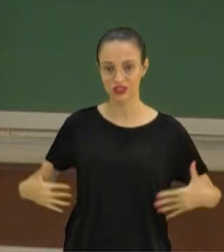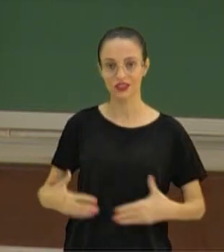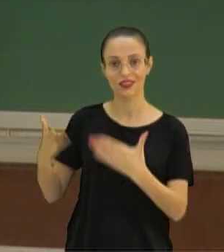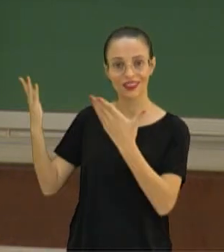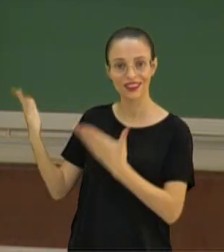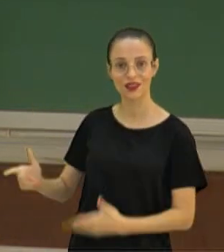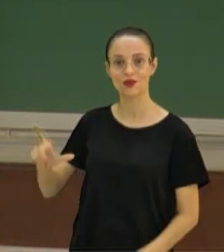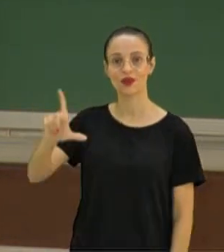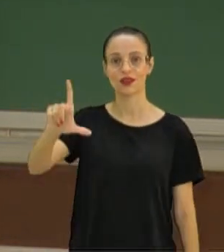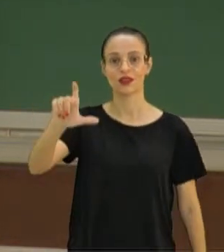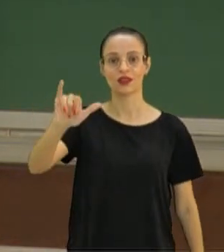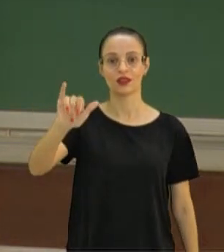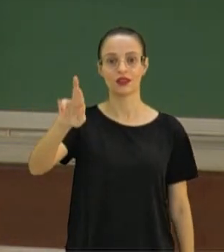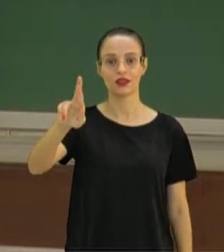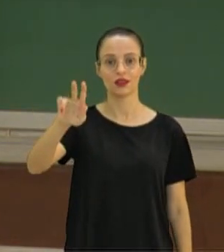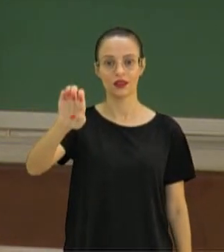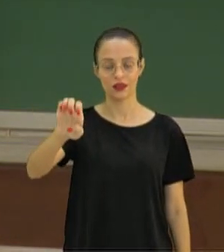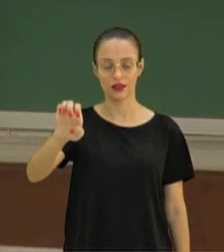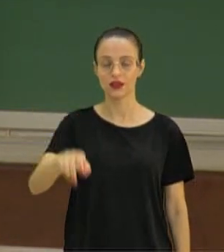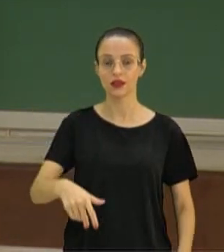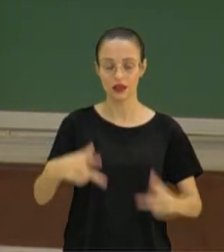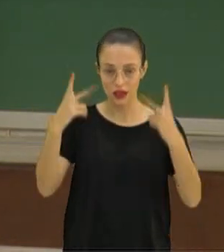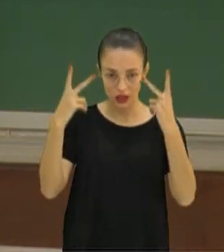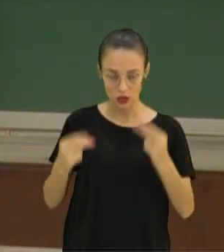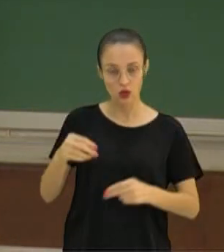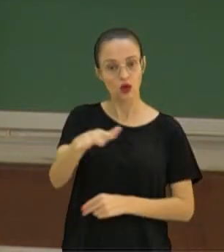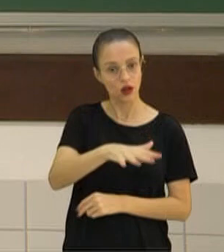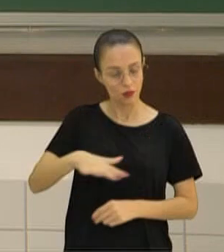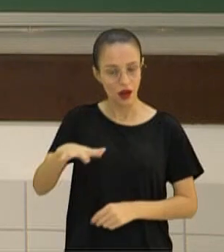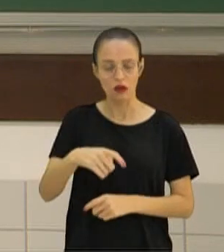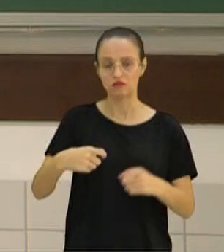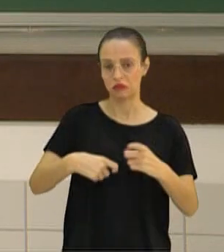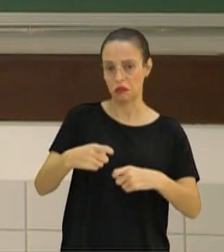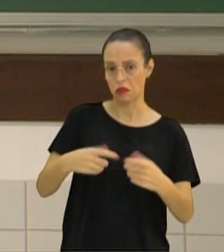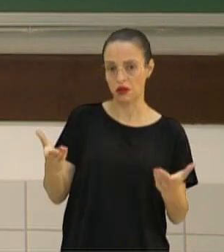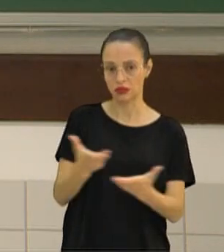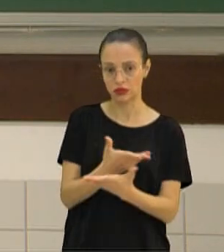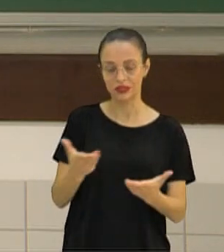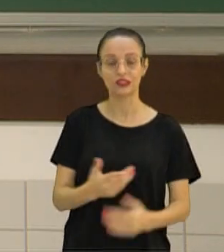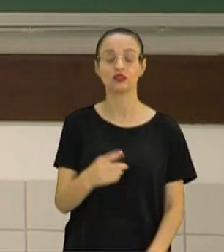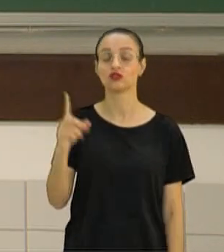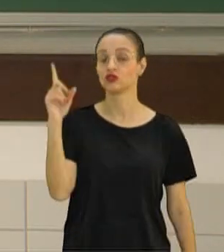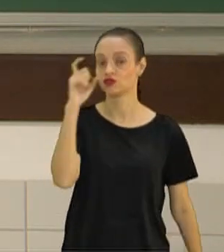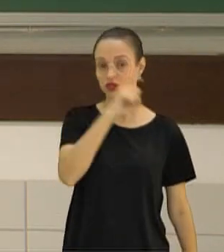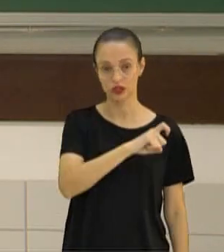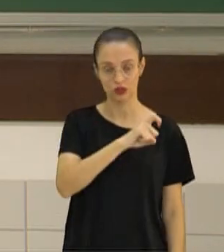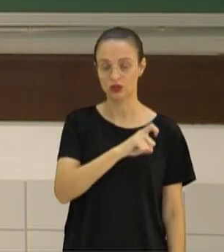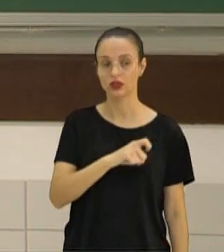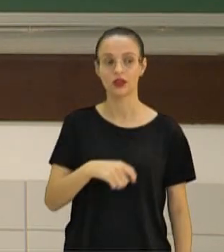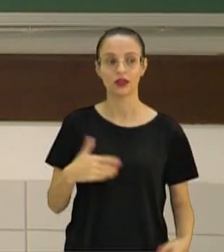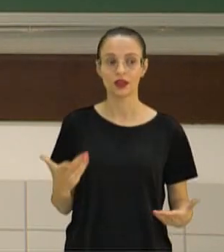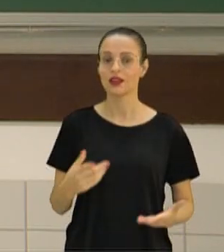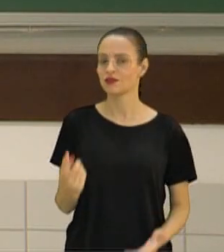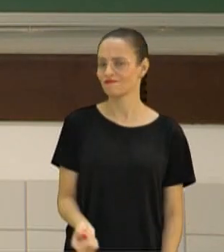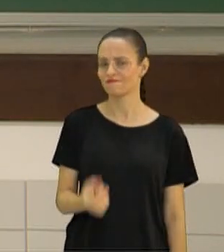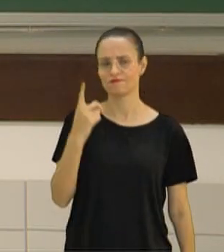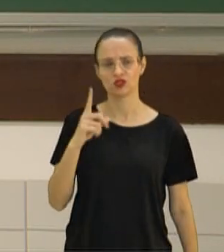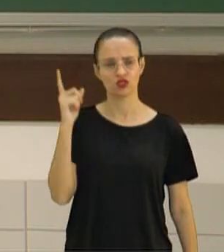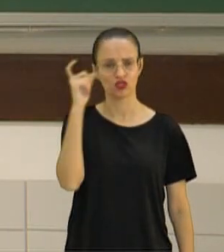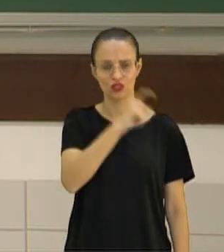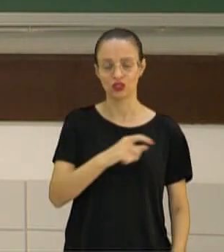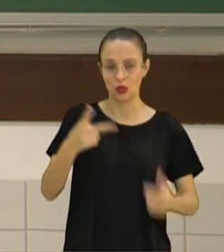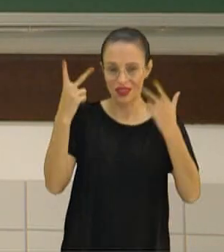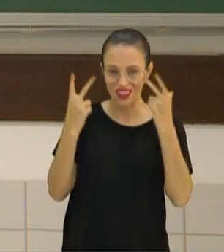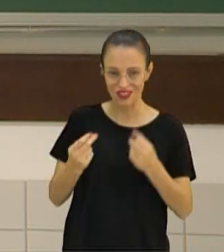ligre. Em ambiente natural, eles acabam cruzando? Raramente. Então é muito raro ter o cruzamento